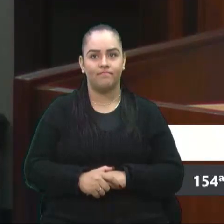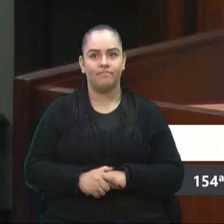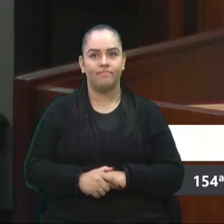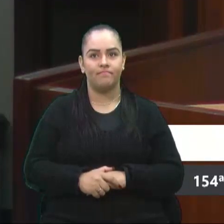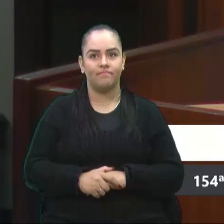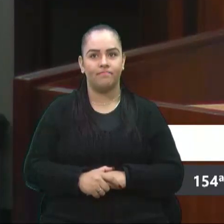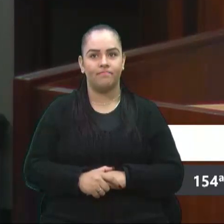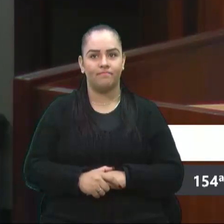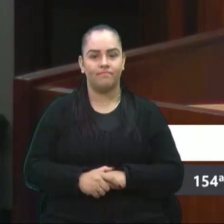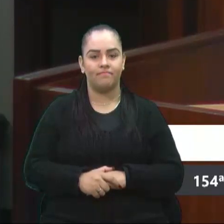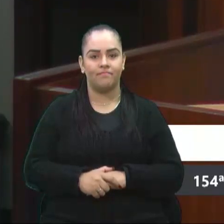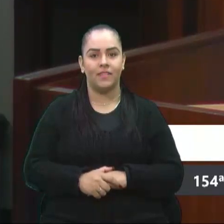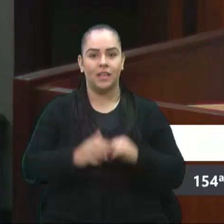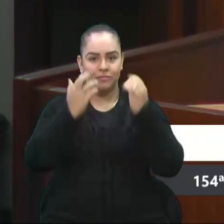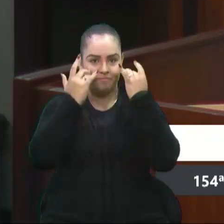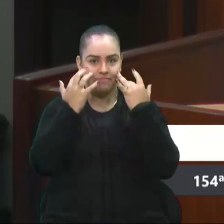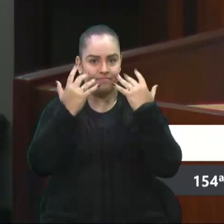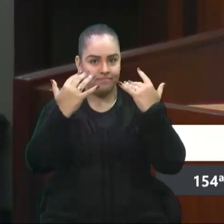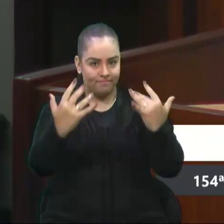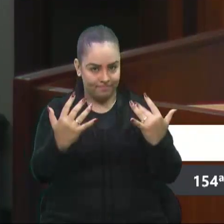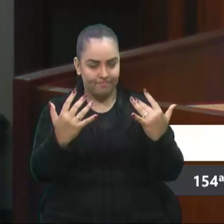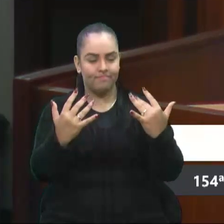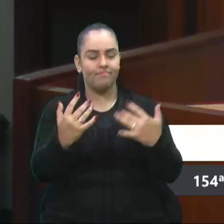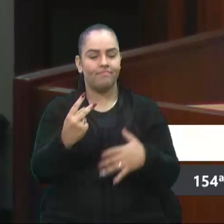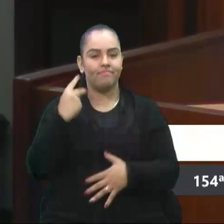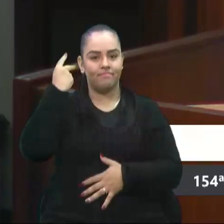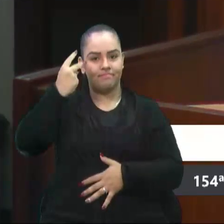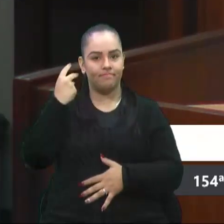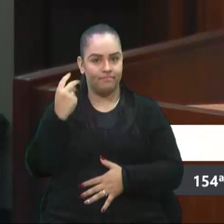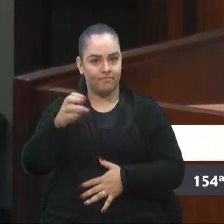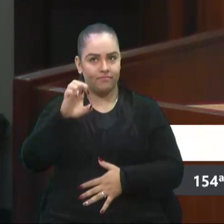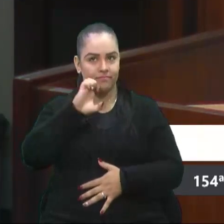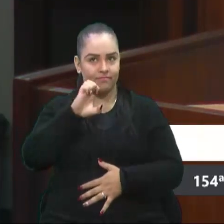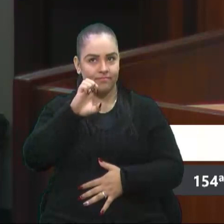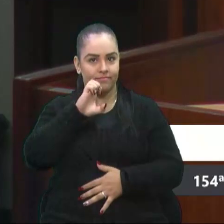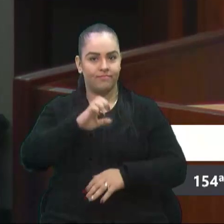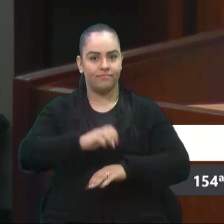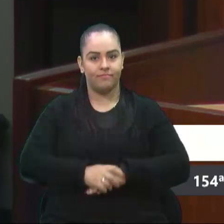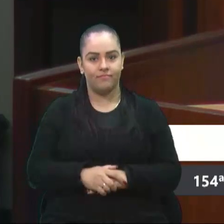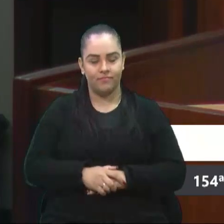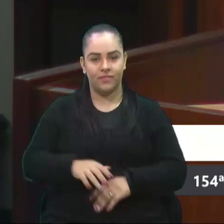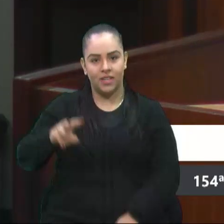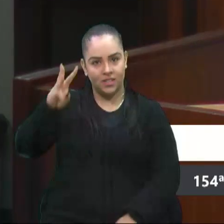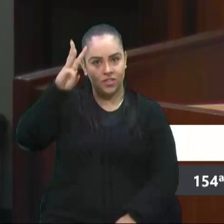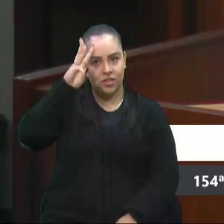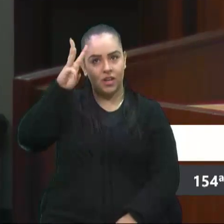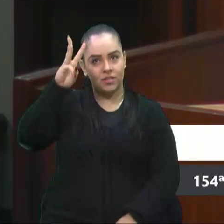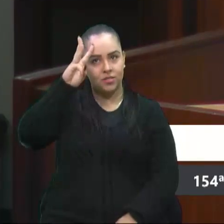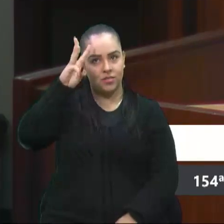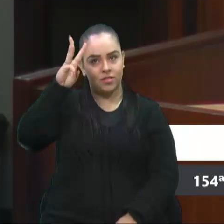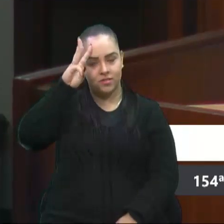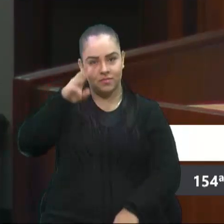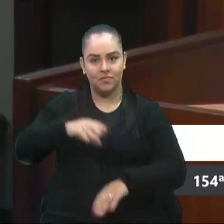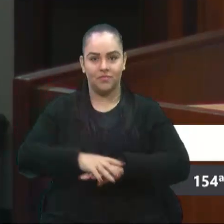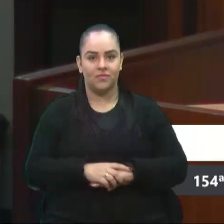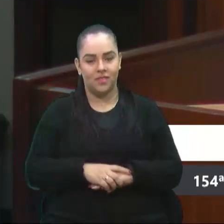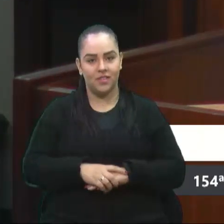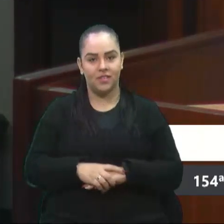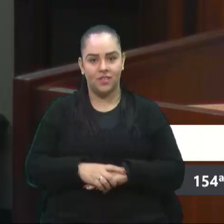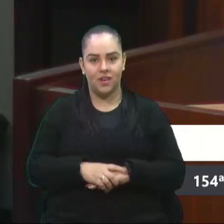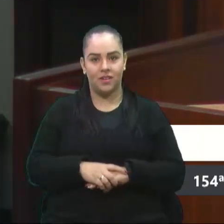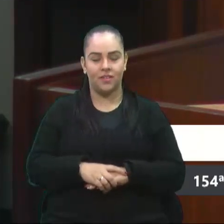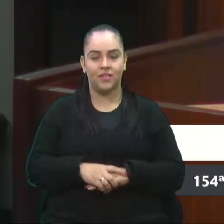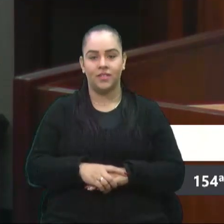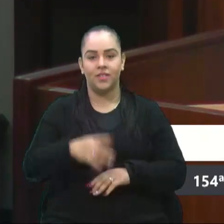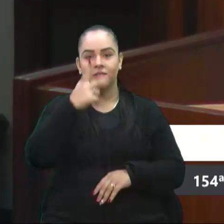Esse brilho nos olhos da vereadora Estela, terça-feira, foi o mesmo que eu tive, vereadora